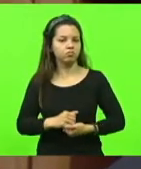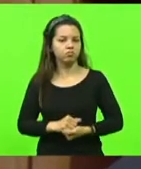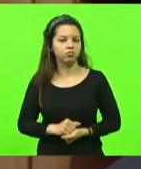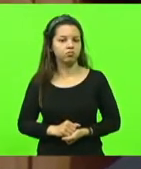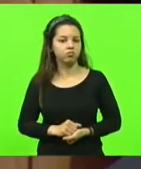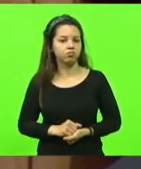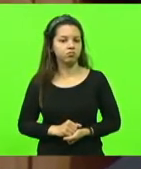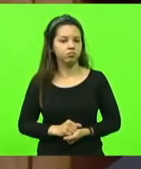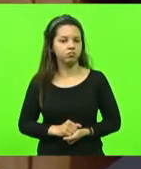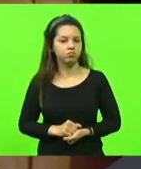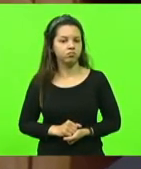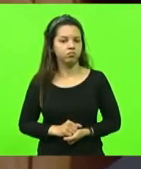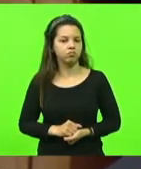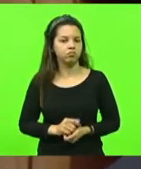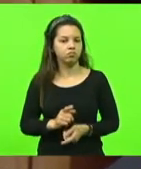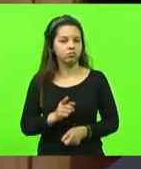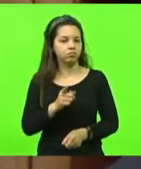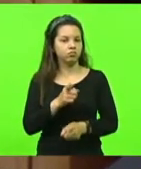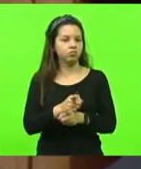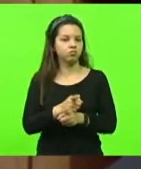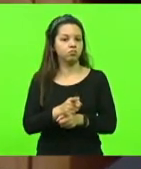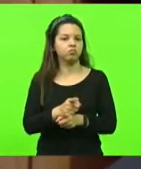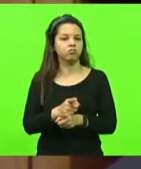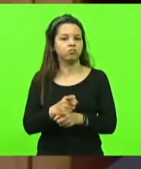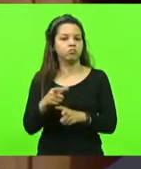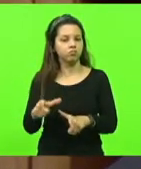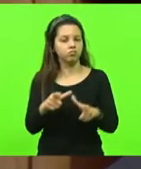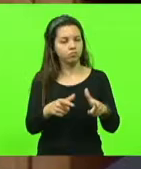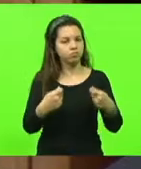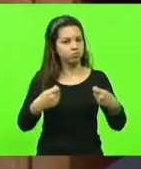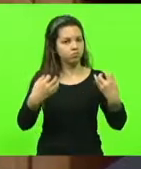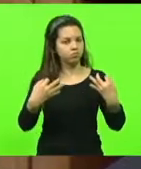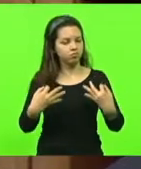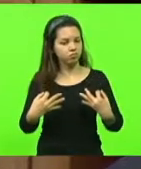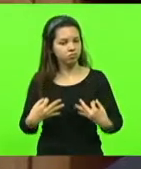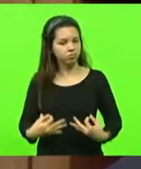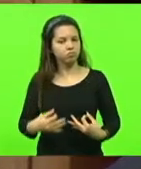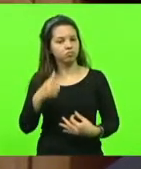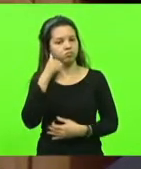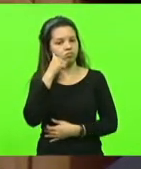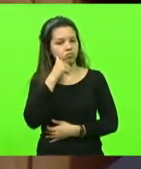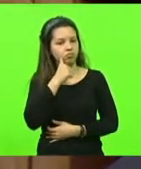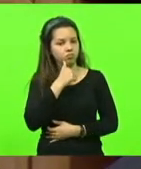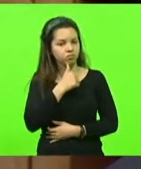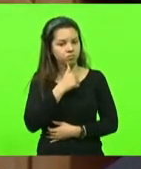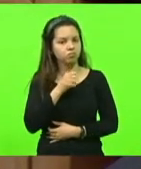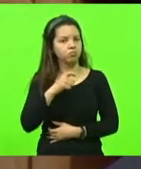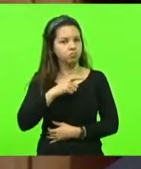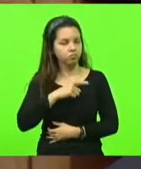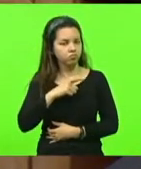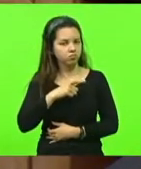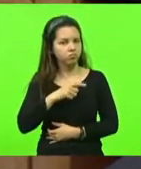precisa encontrar meios de se fazer justiça às mulheres que têm, sim,